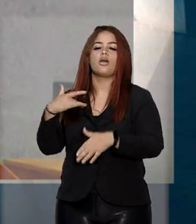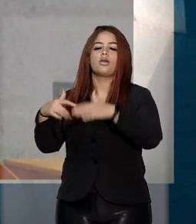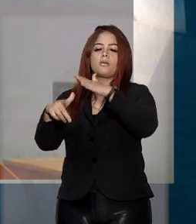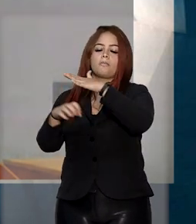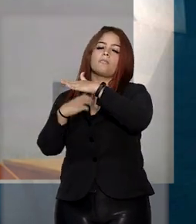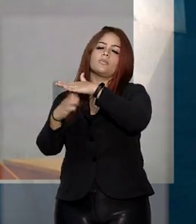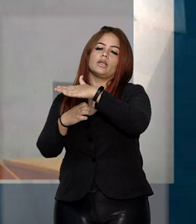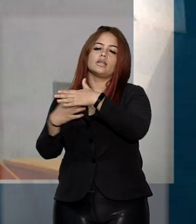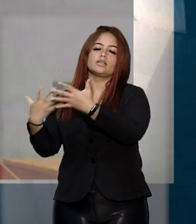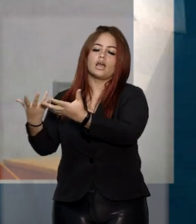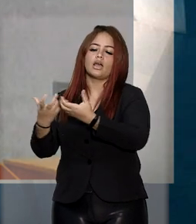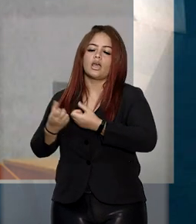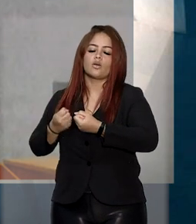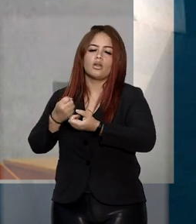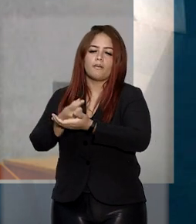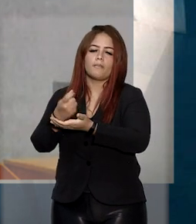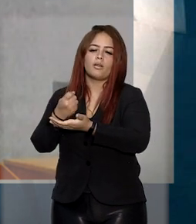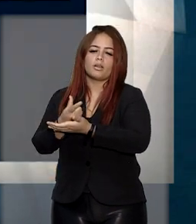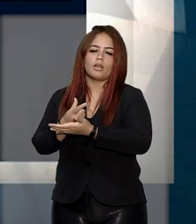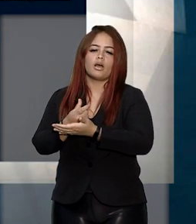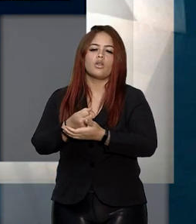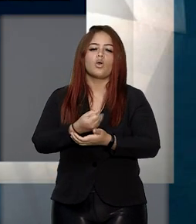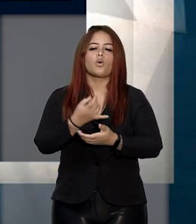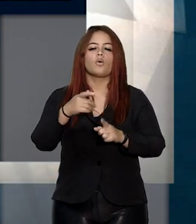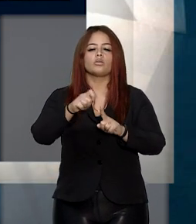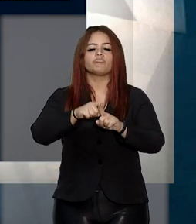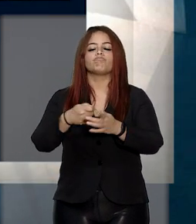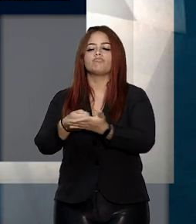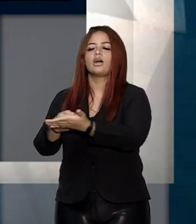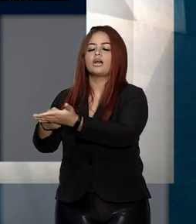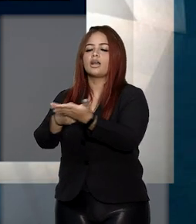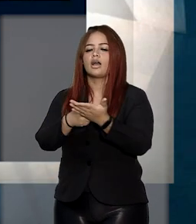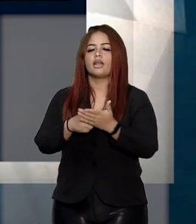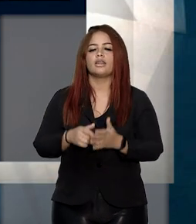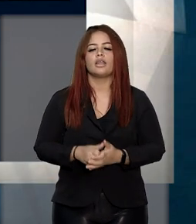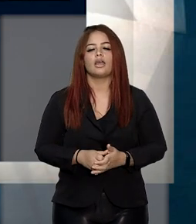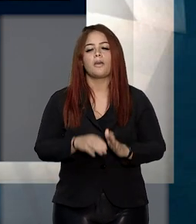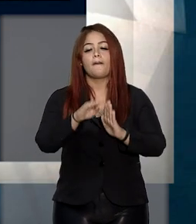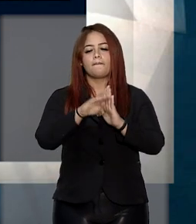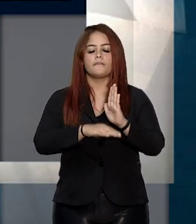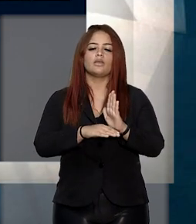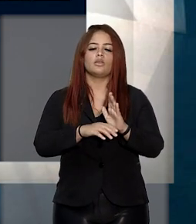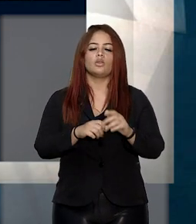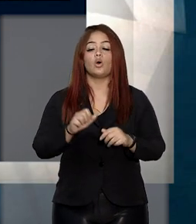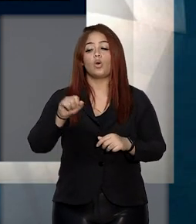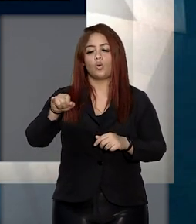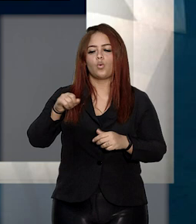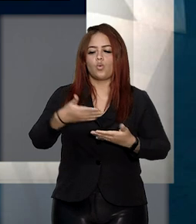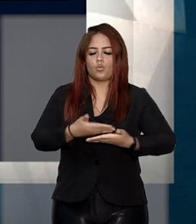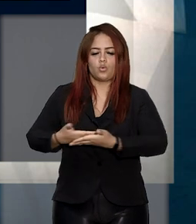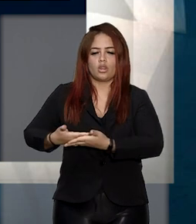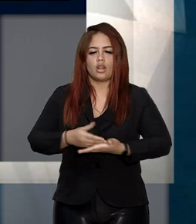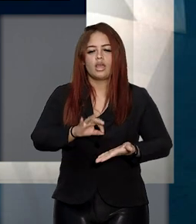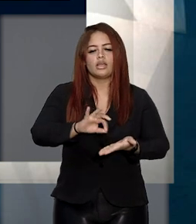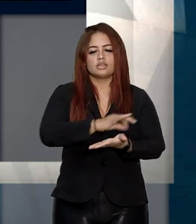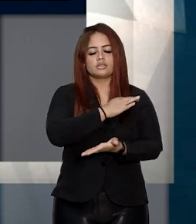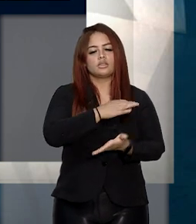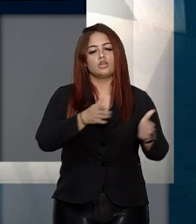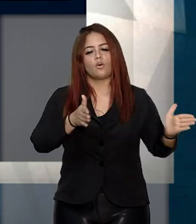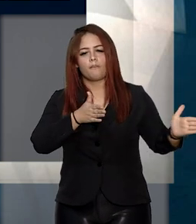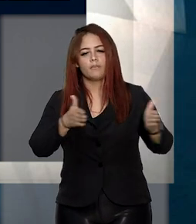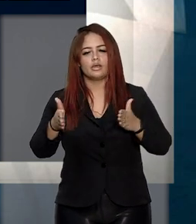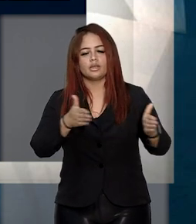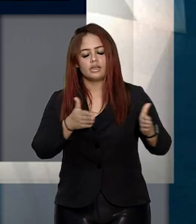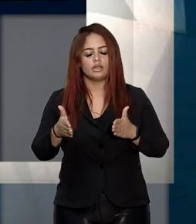correspondentes às mensalidades da categoria, considerando-o menor como se fosse inscrito durante todo um período em que